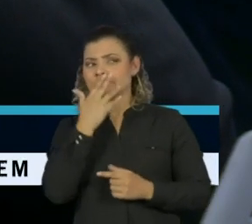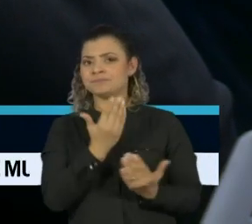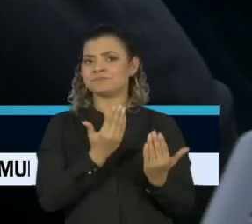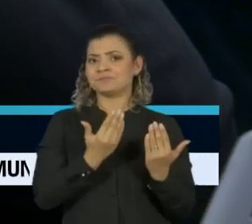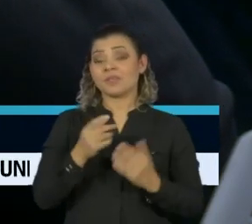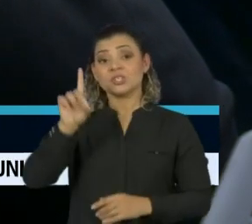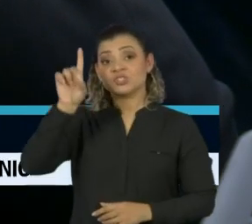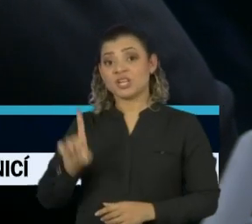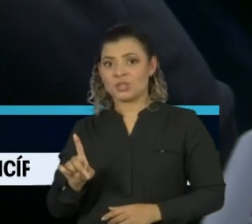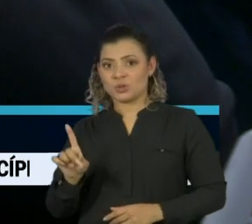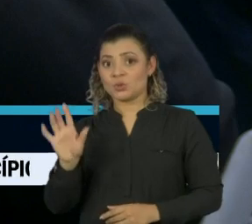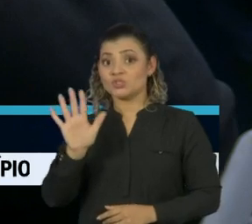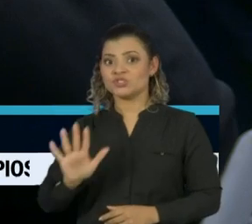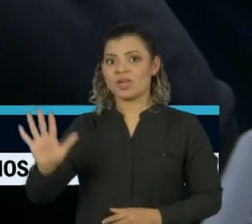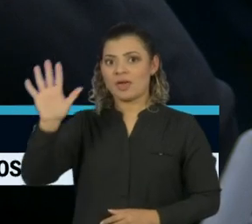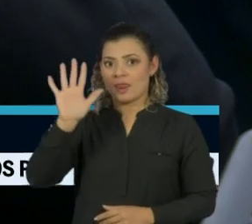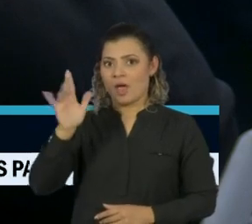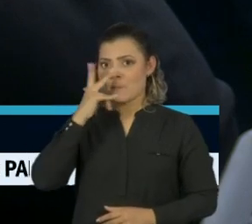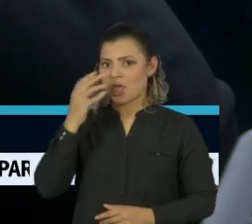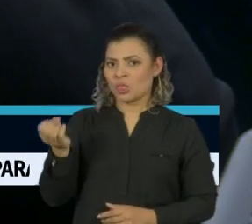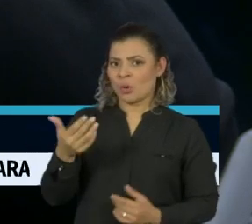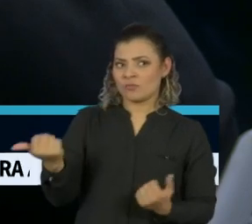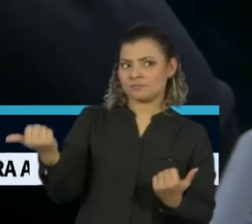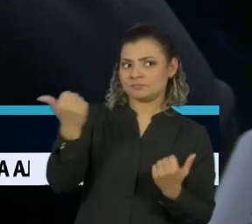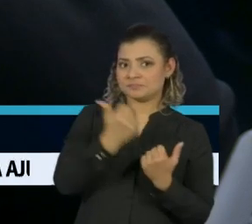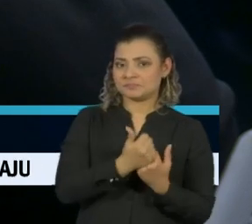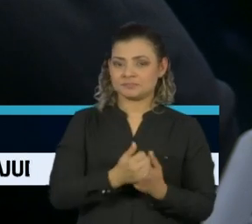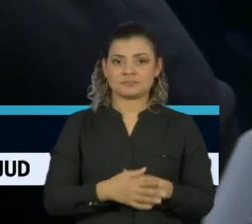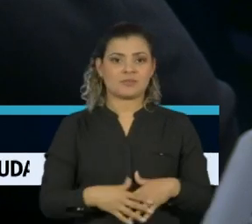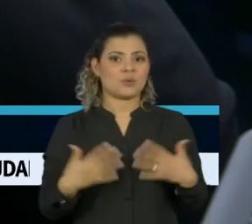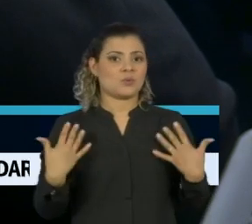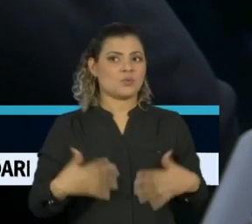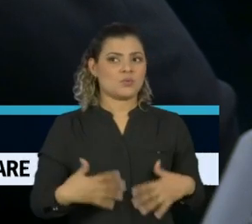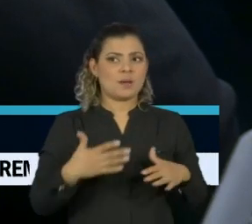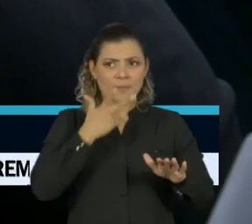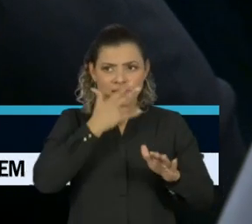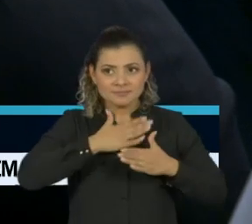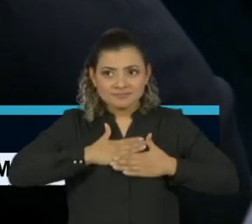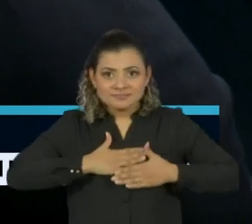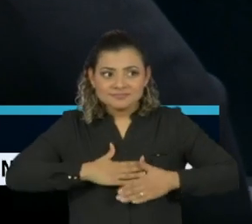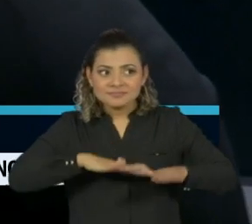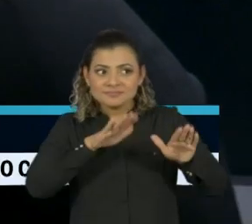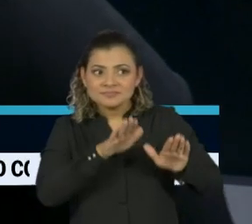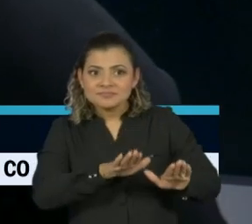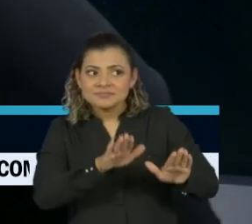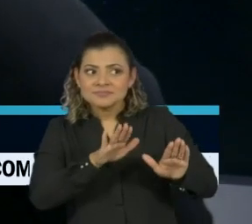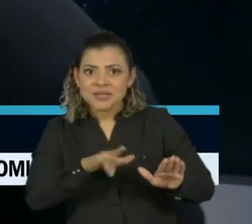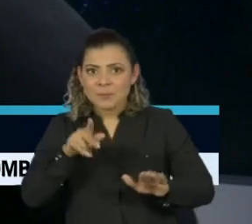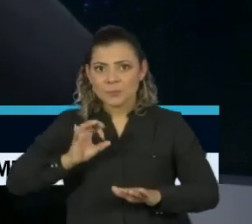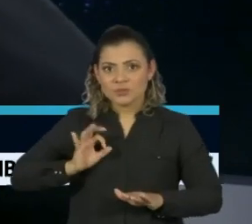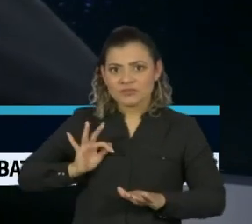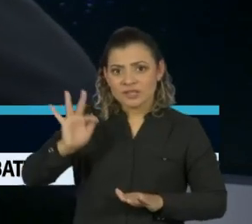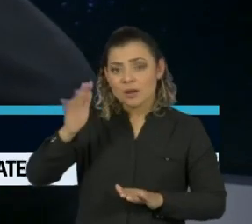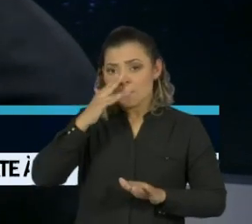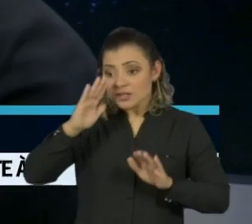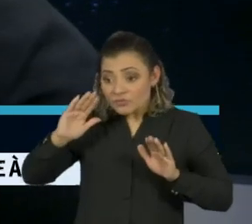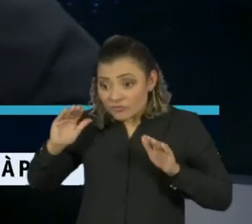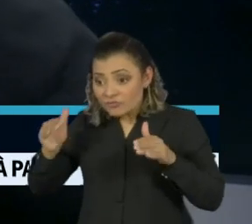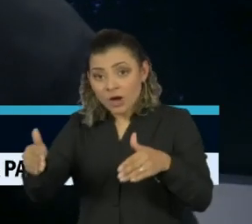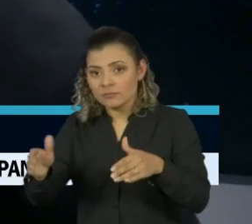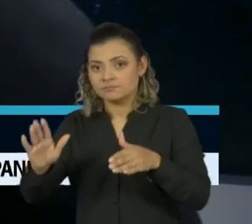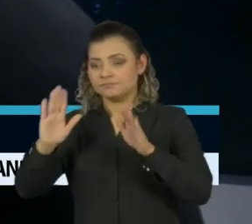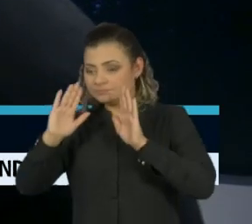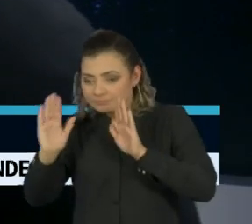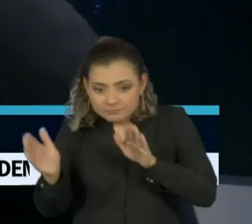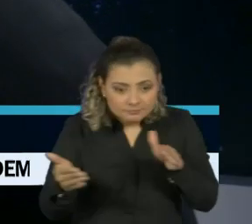Essa água na fervura, será que é frio o suficiente para manter o ânimo calmo da Polícia Federal e tirar o foco da